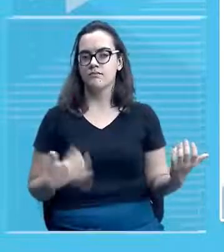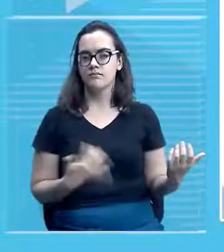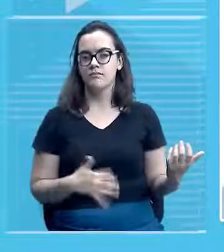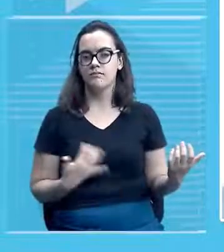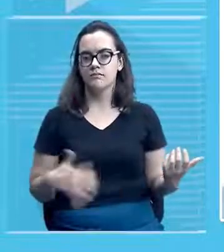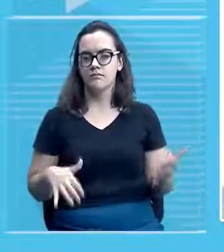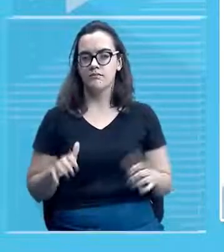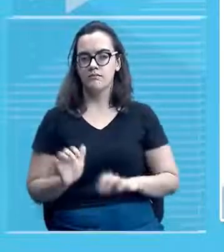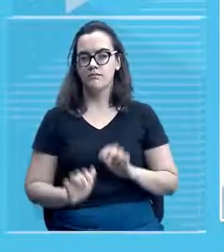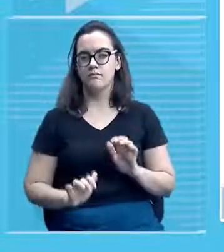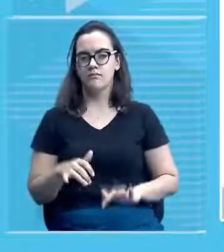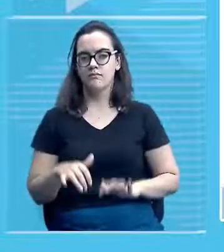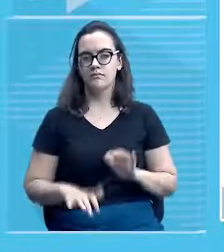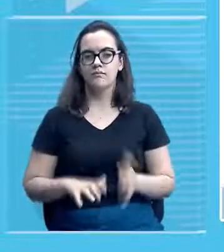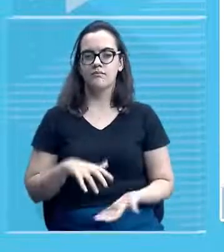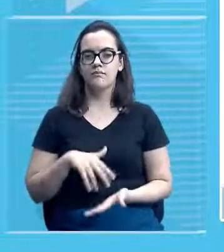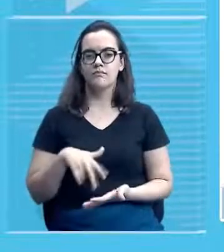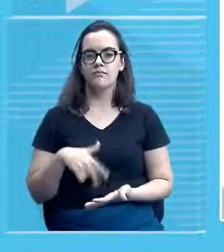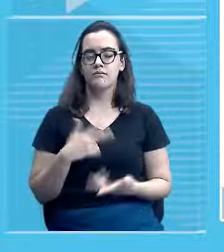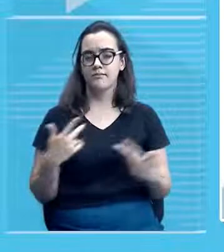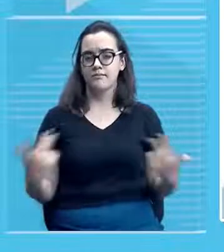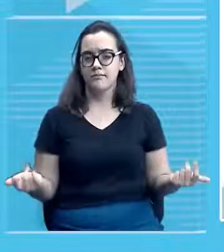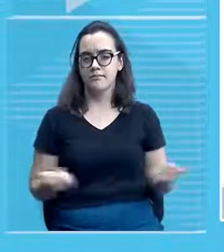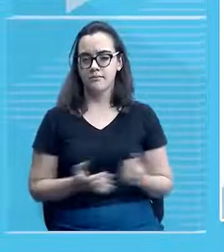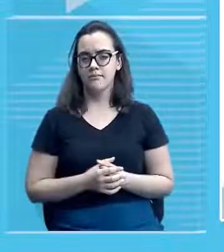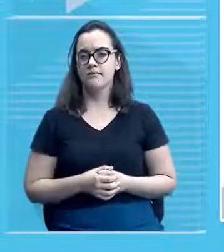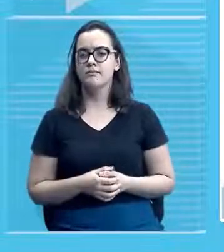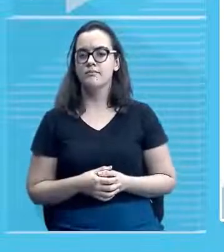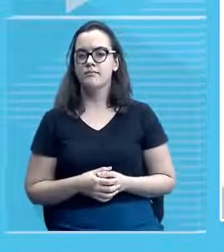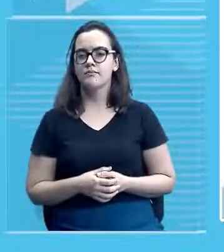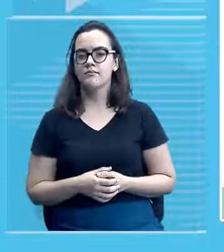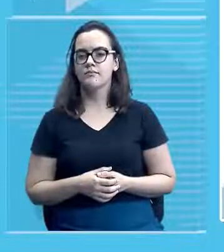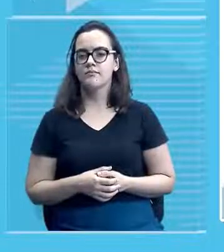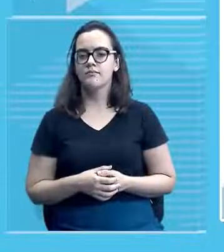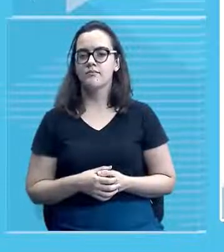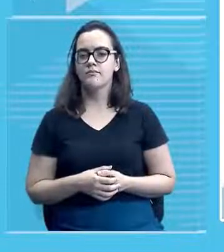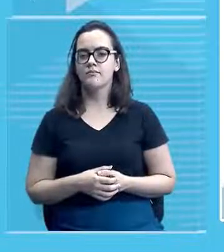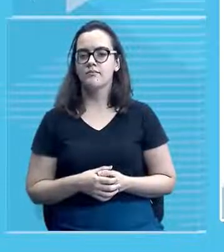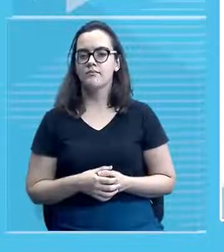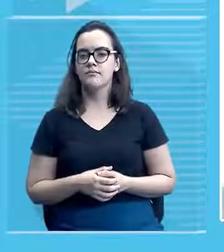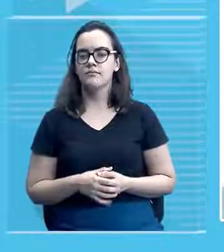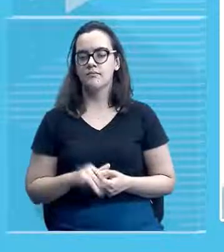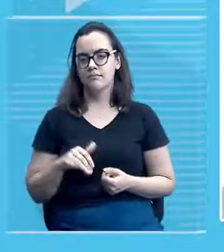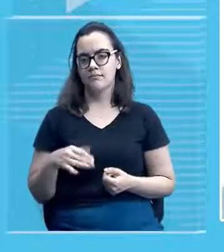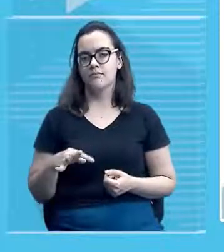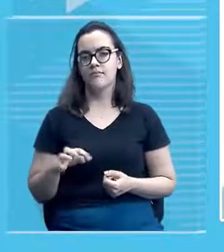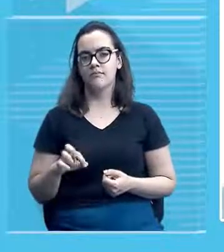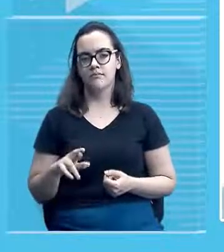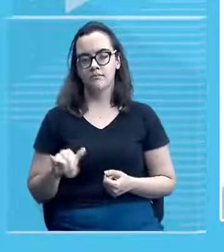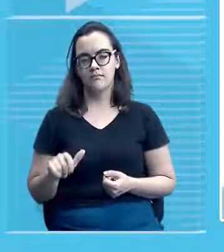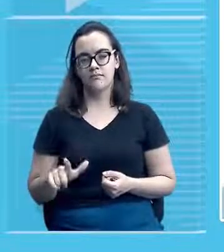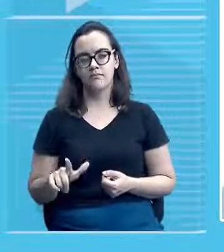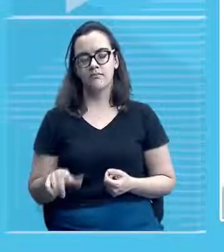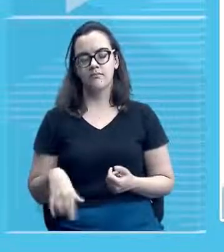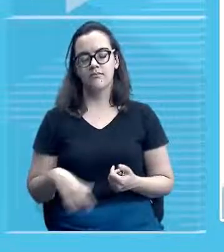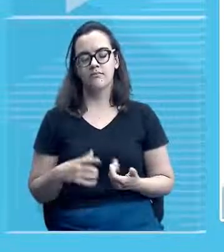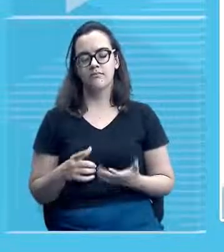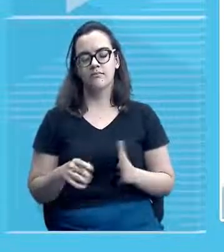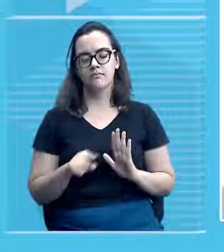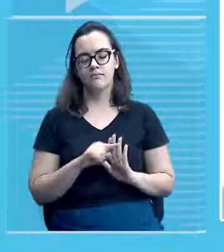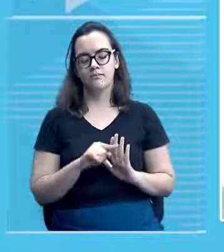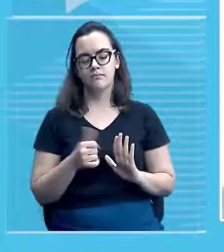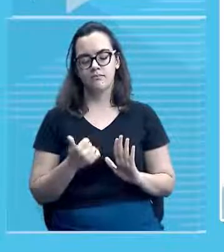maracatu dança também é imaterial então nós temos aí um dois cinco